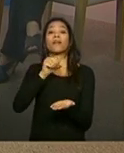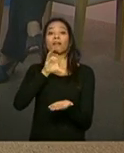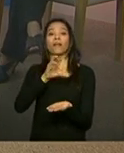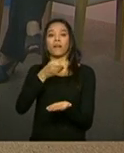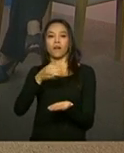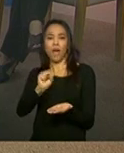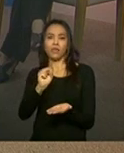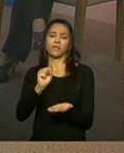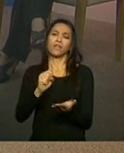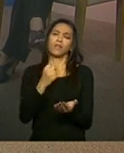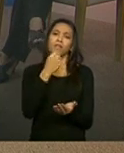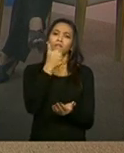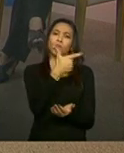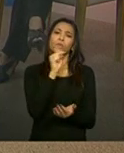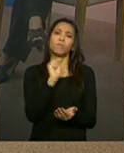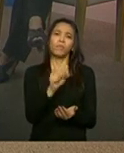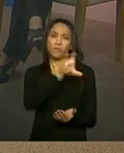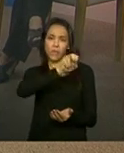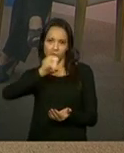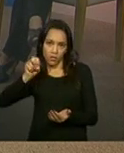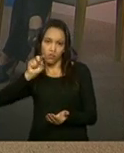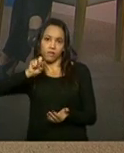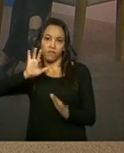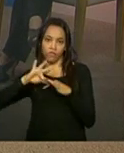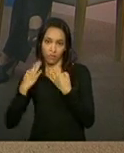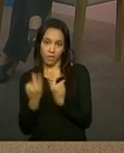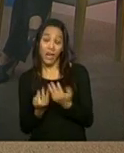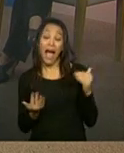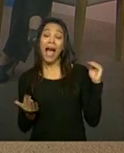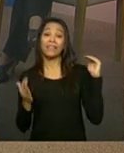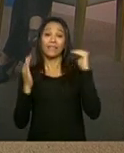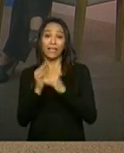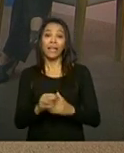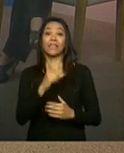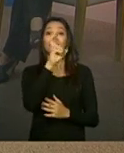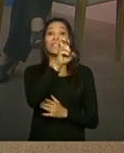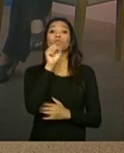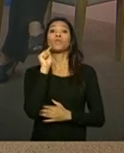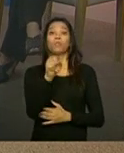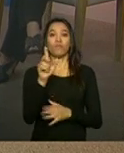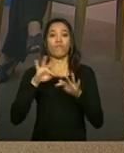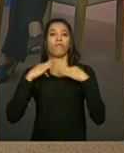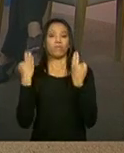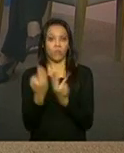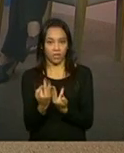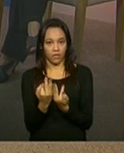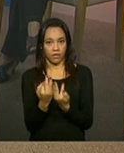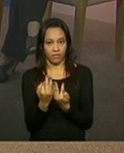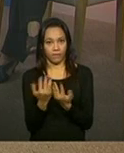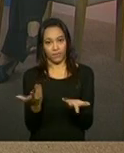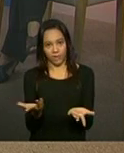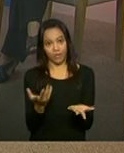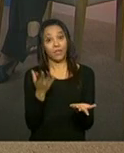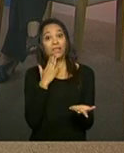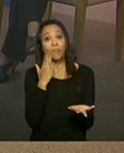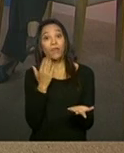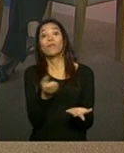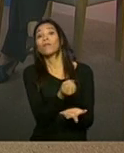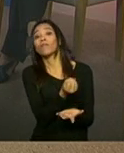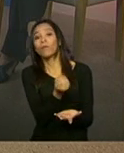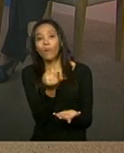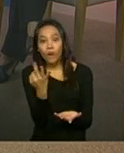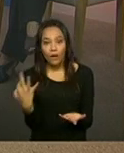entre 2.500 famílias referenciadas a 5.000 famílias referenciadas. Então, isso é um quantitativo.